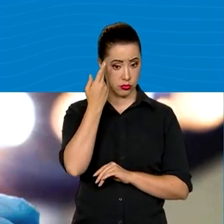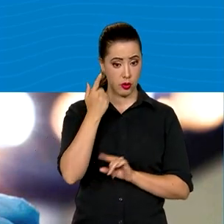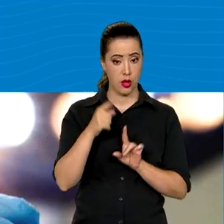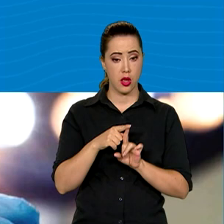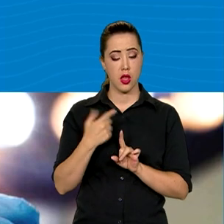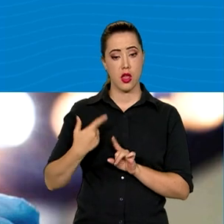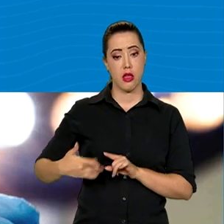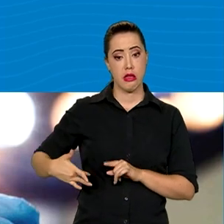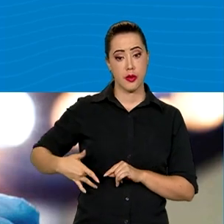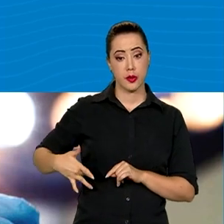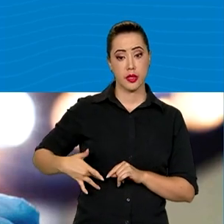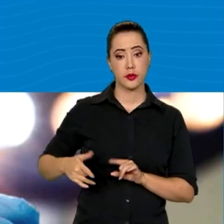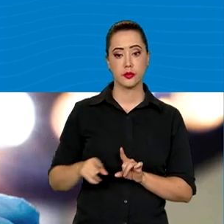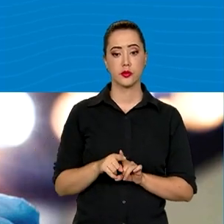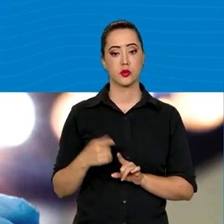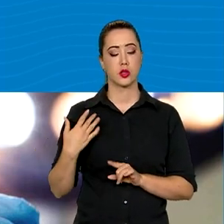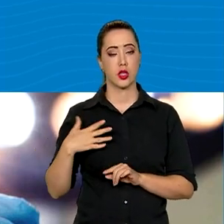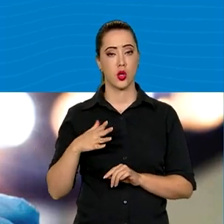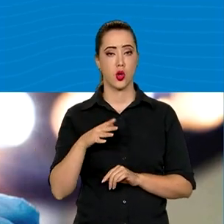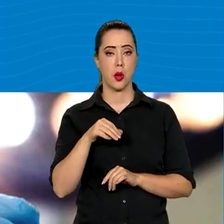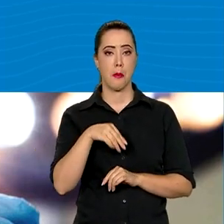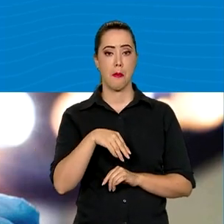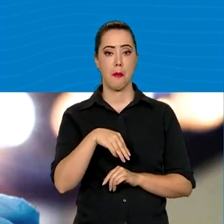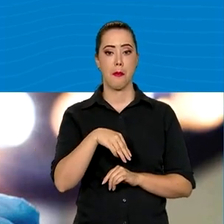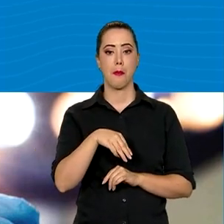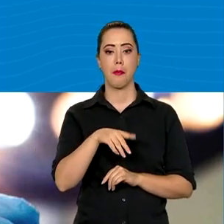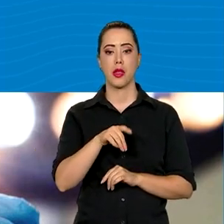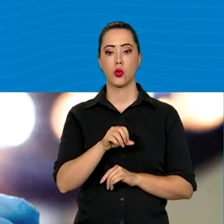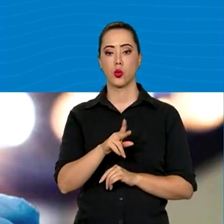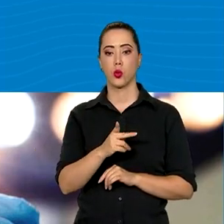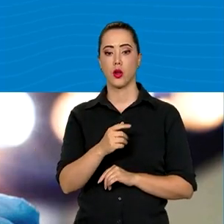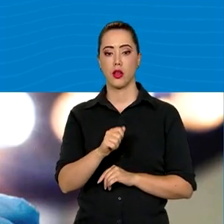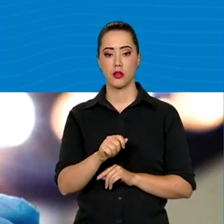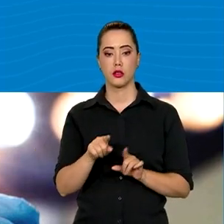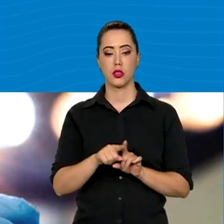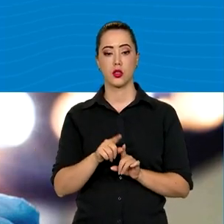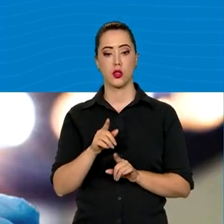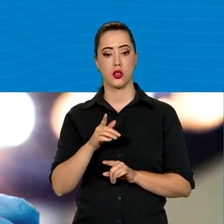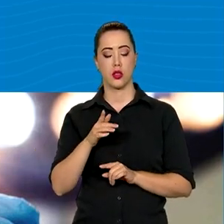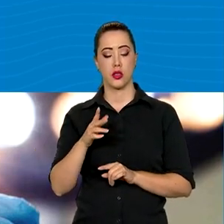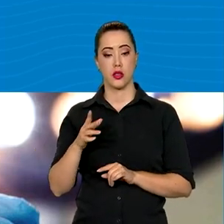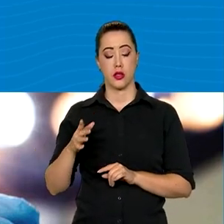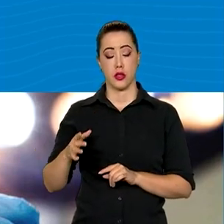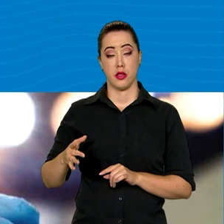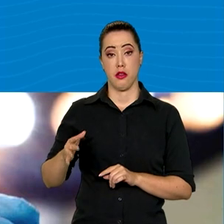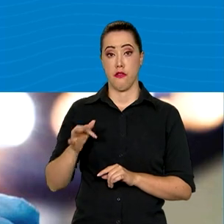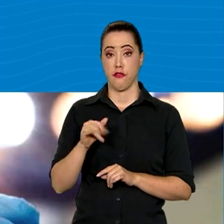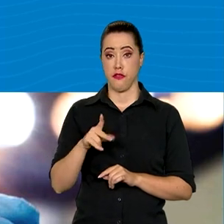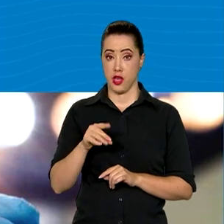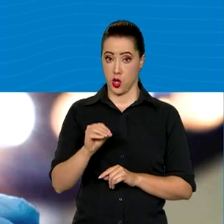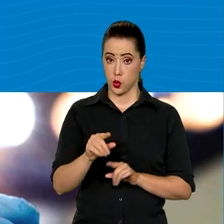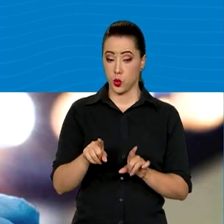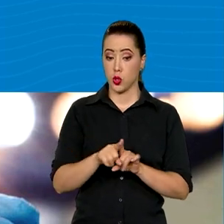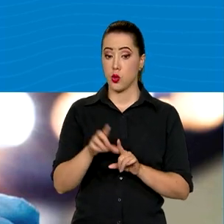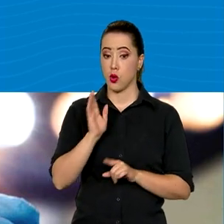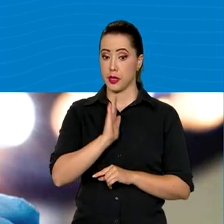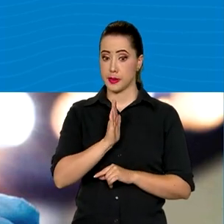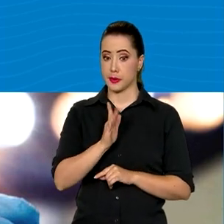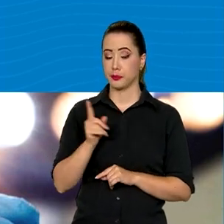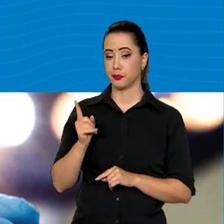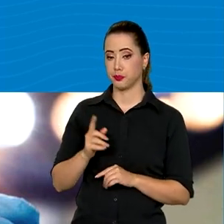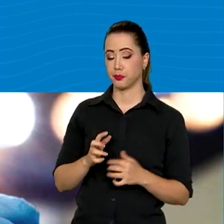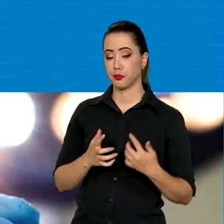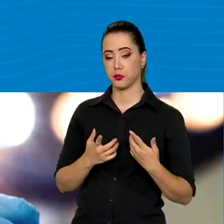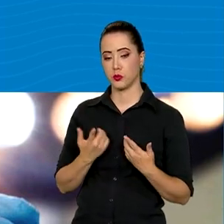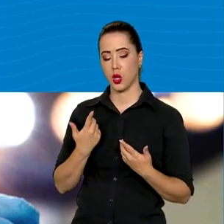medula óssea, fígado e coração. Para dar conta da demanda, o Ministério da Saúde mais que dobrou as